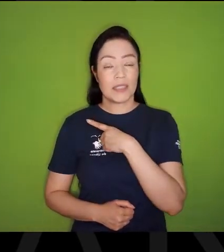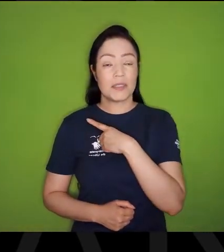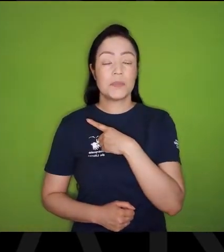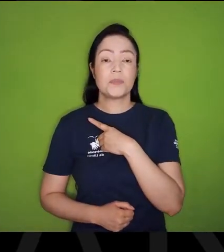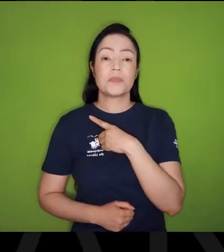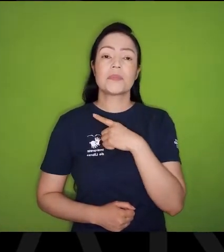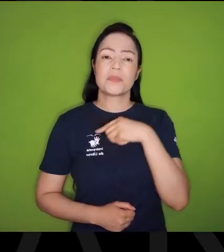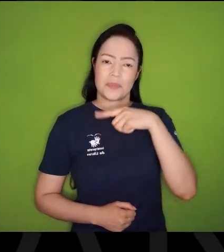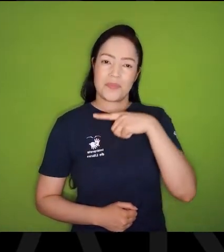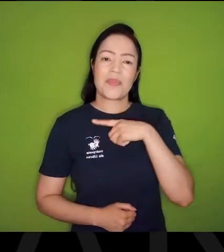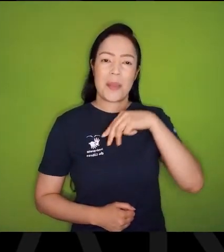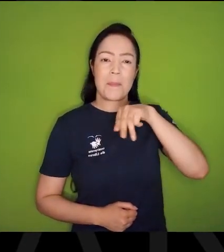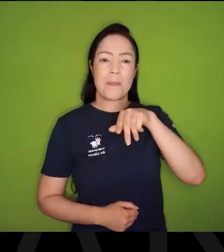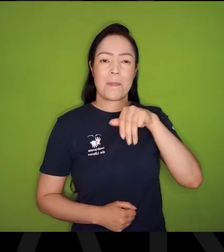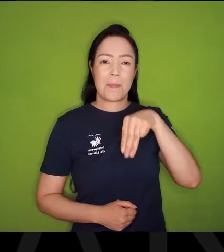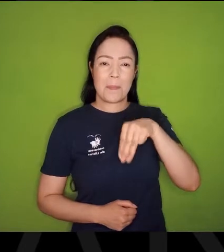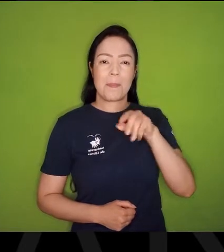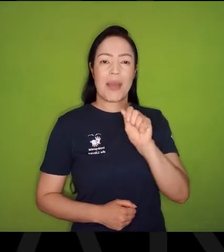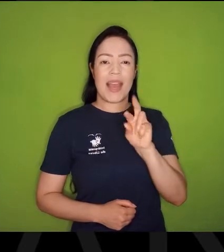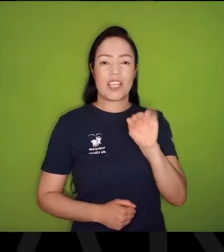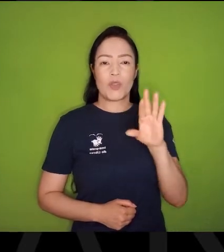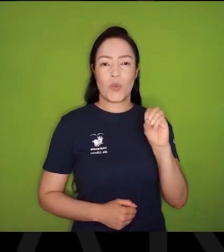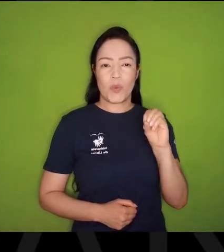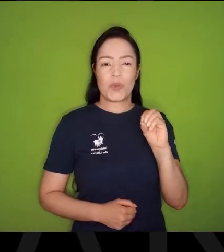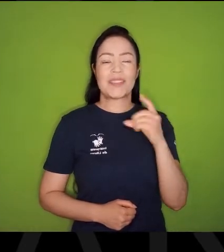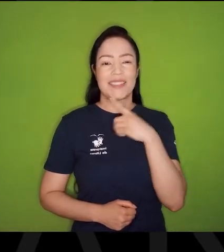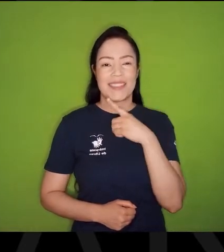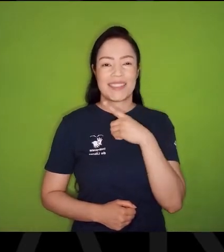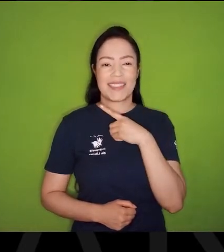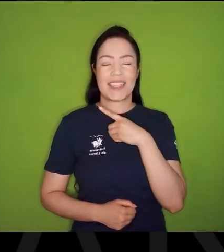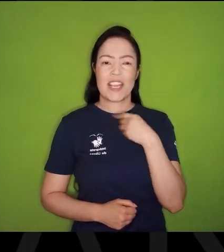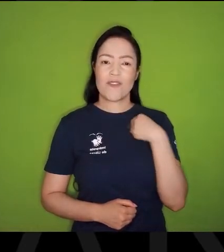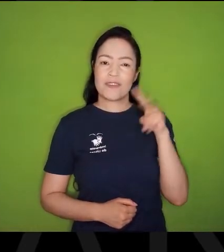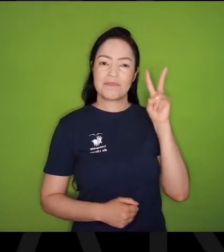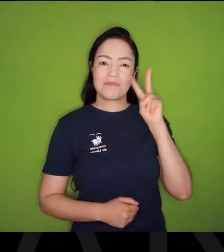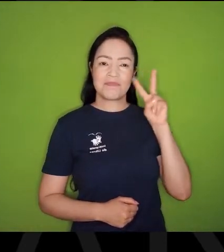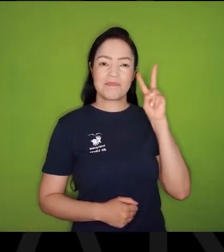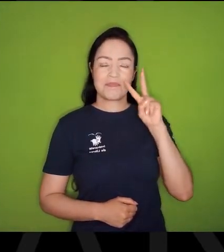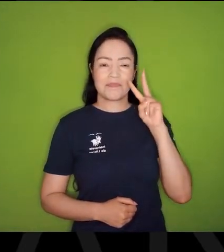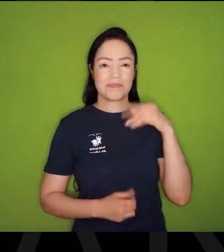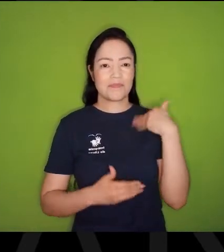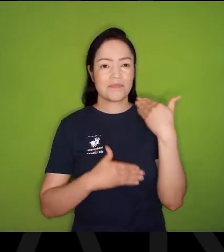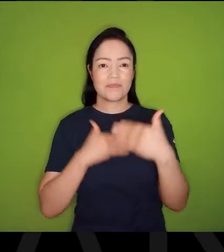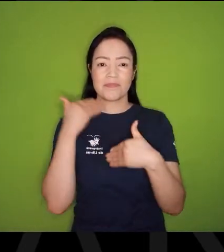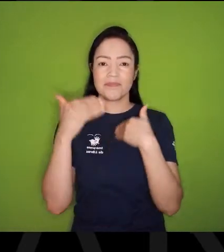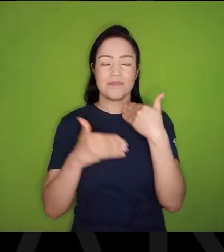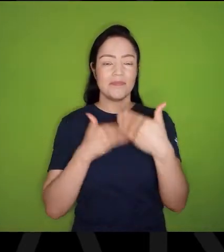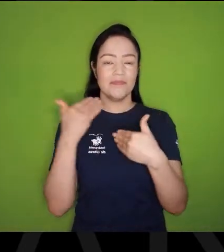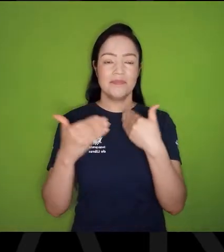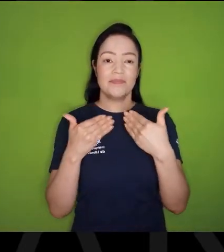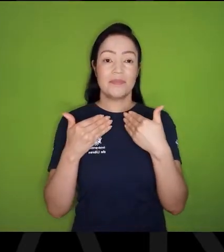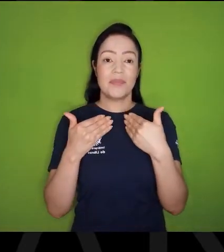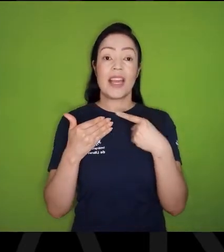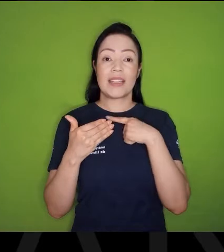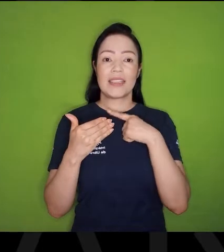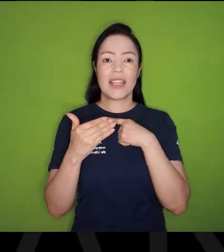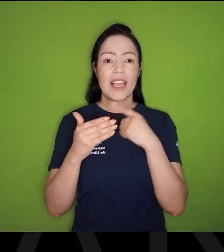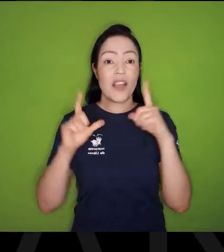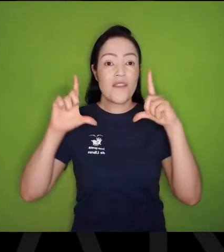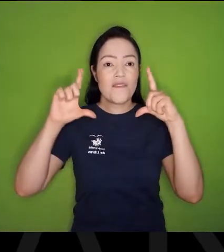estava o Mário de Andrade. E eu, Acompanhando a história do Mário de Andrade, Ricamente ilustrado, Com